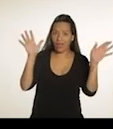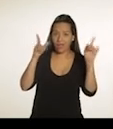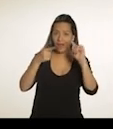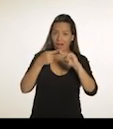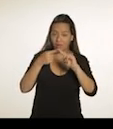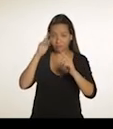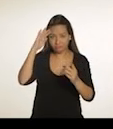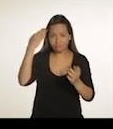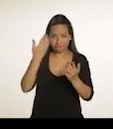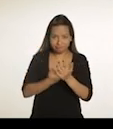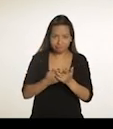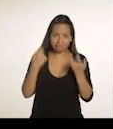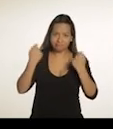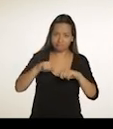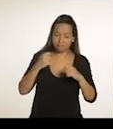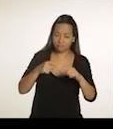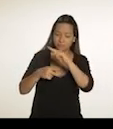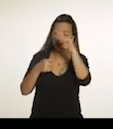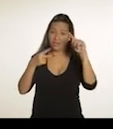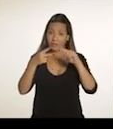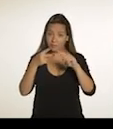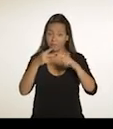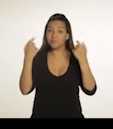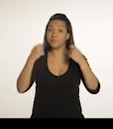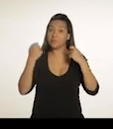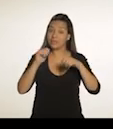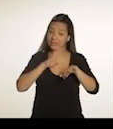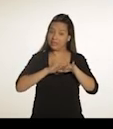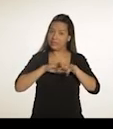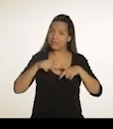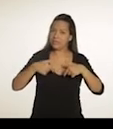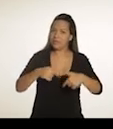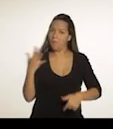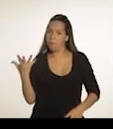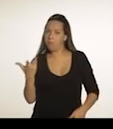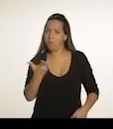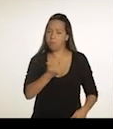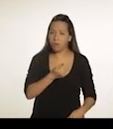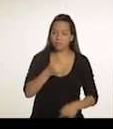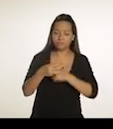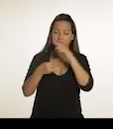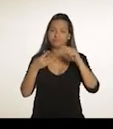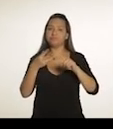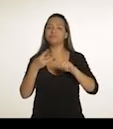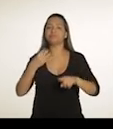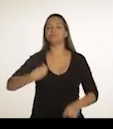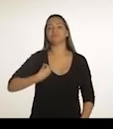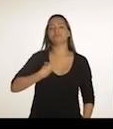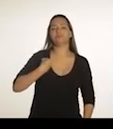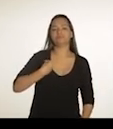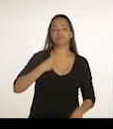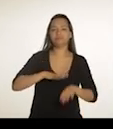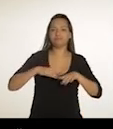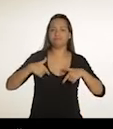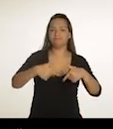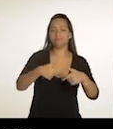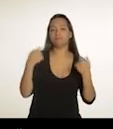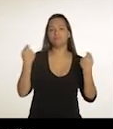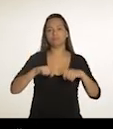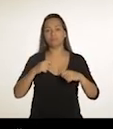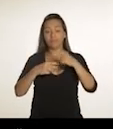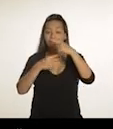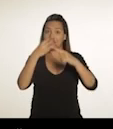porque a transparência aumenta a credibilidade. Tem que ter eficácia e tem que ter participação. Esse é o tripé.